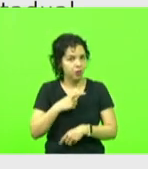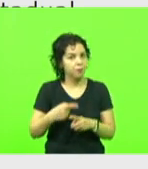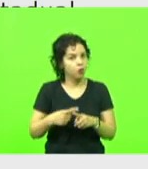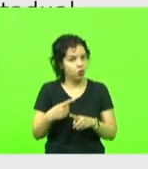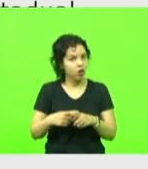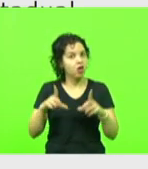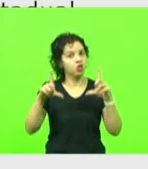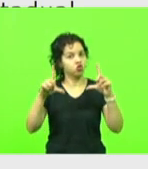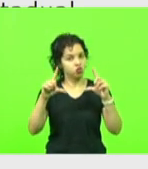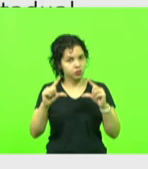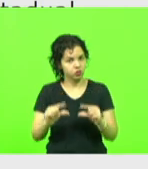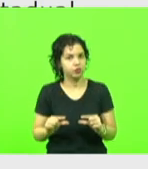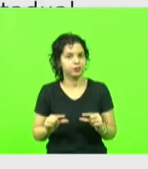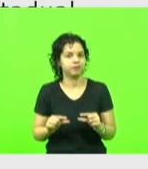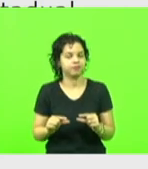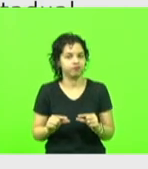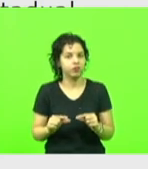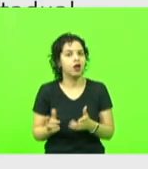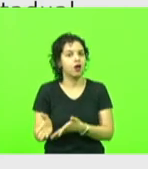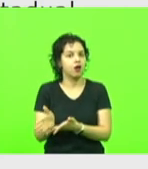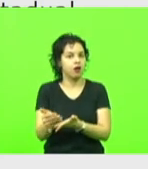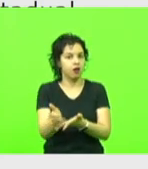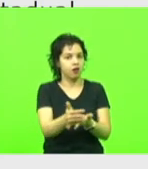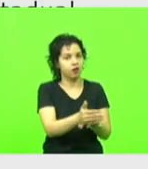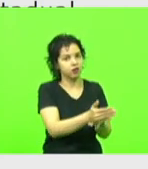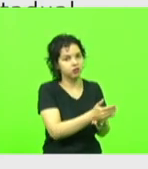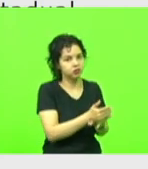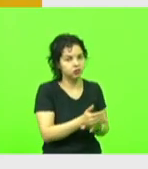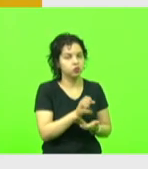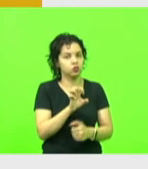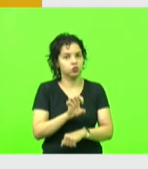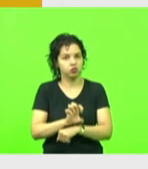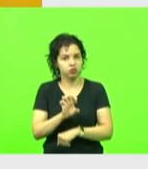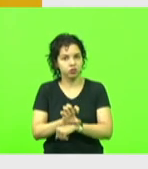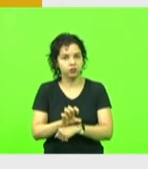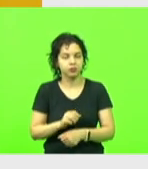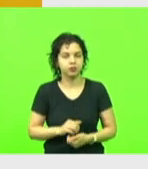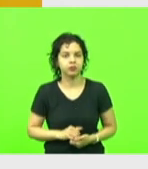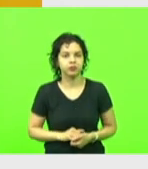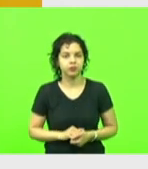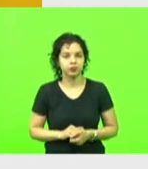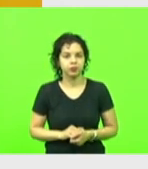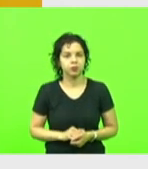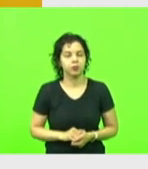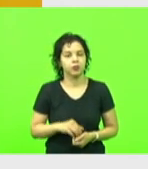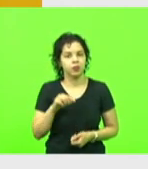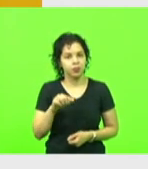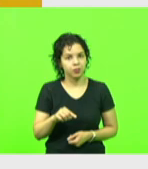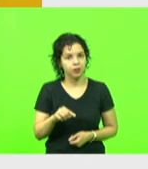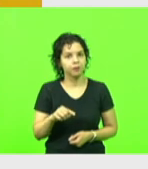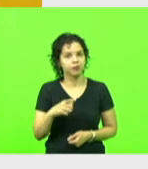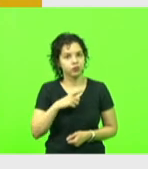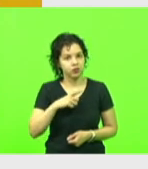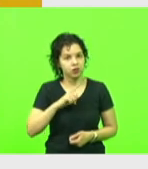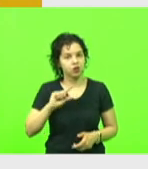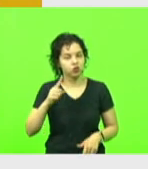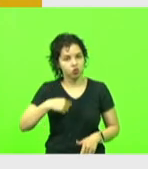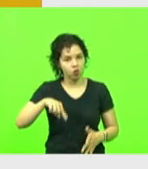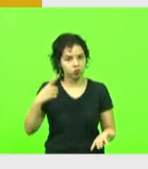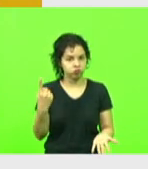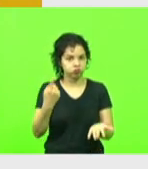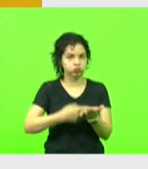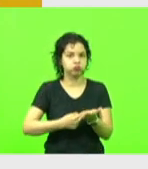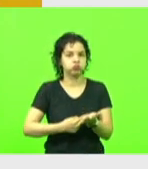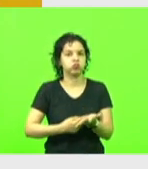reduz a arrecadação do Estado. E aqui está a nossa grande missão, que eu quero chamar a